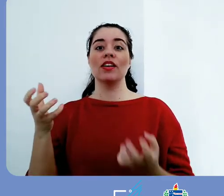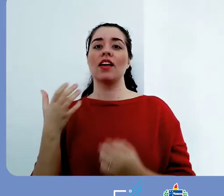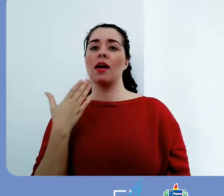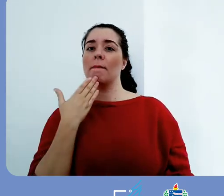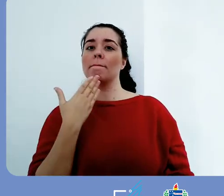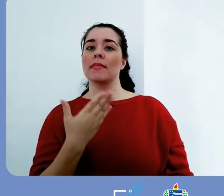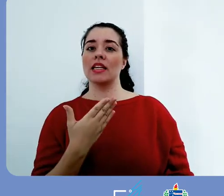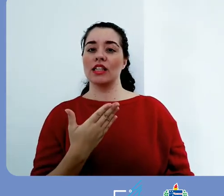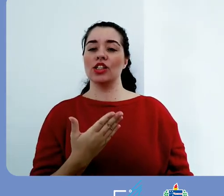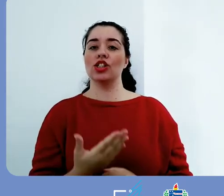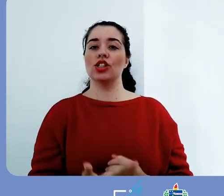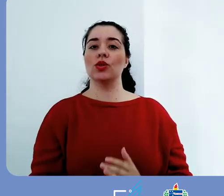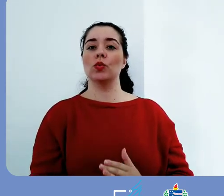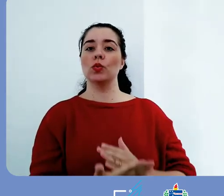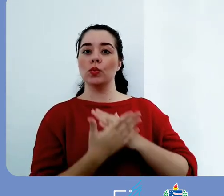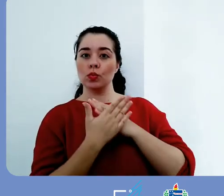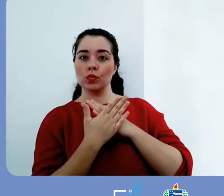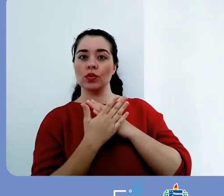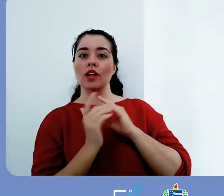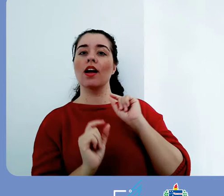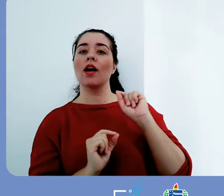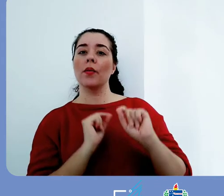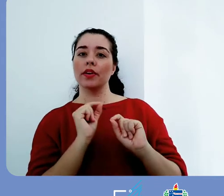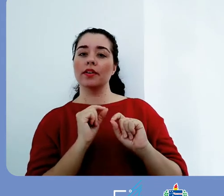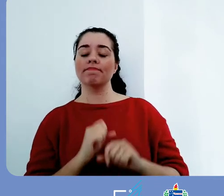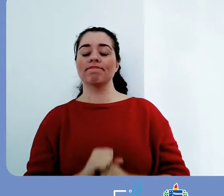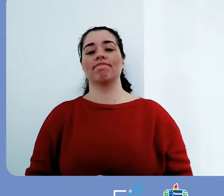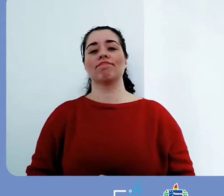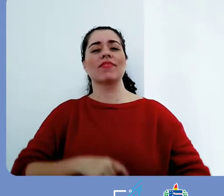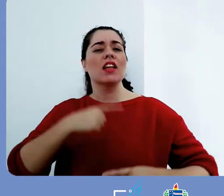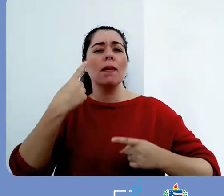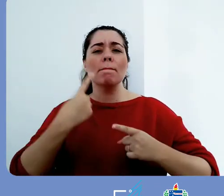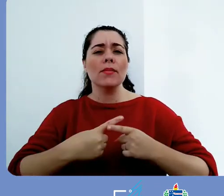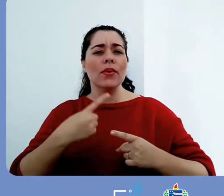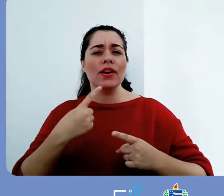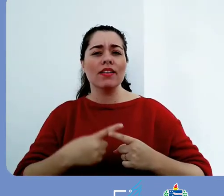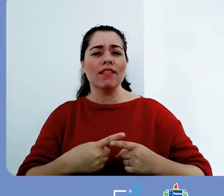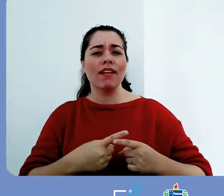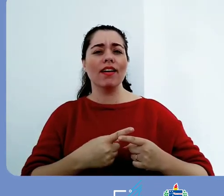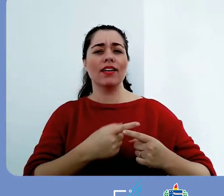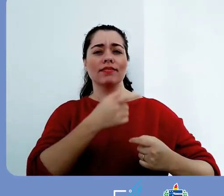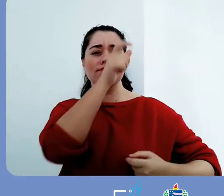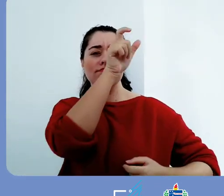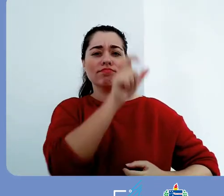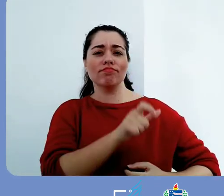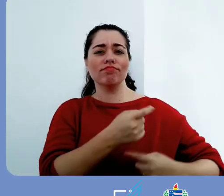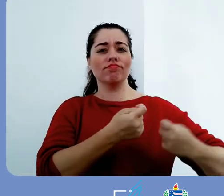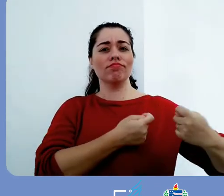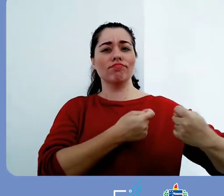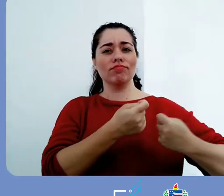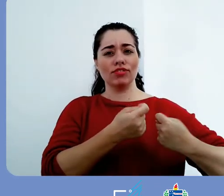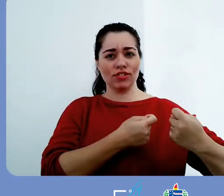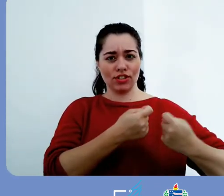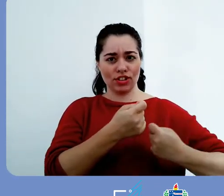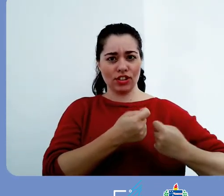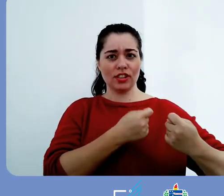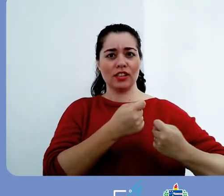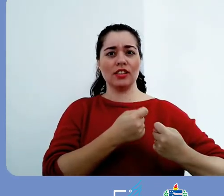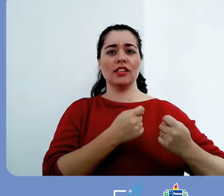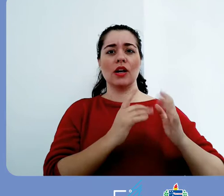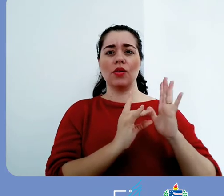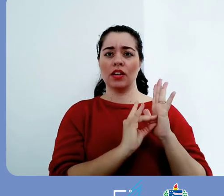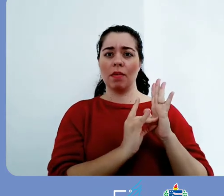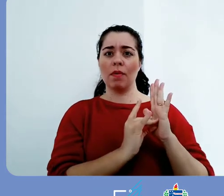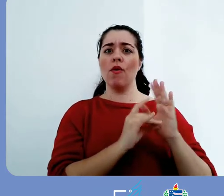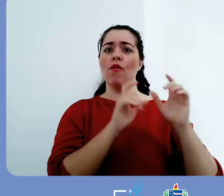é frequente e que às vezes gera confusão quando um usuário, inclusive, quer solicitar um serviço